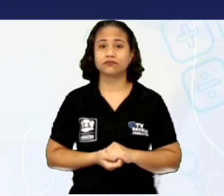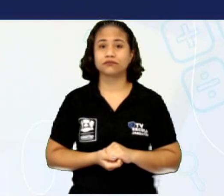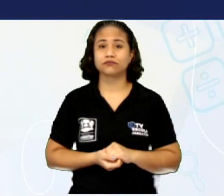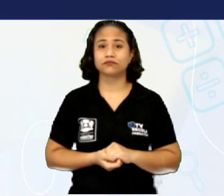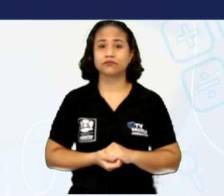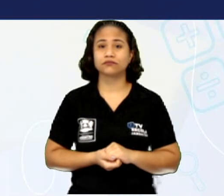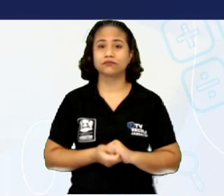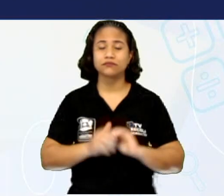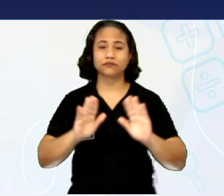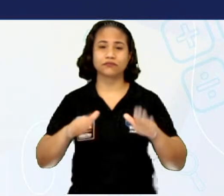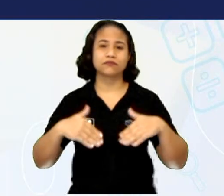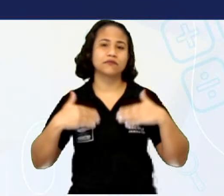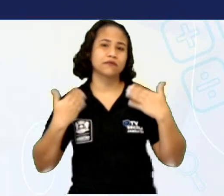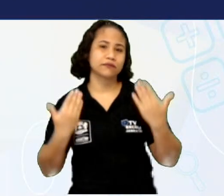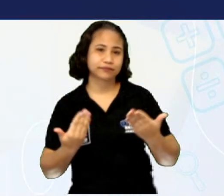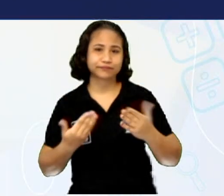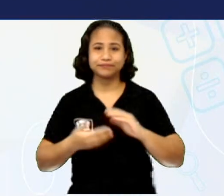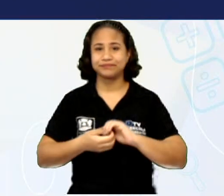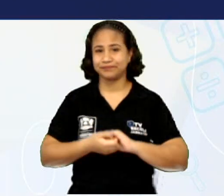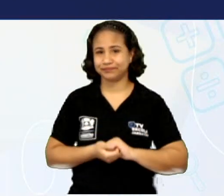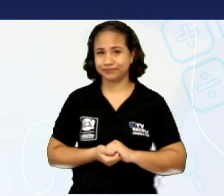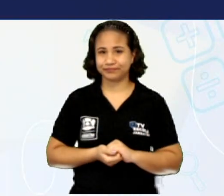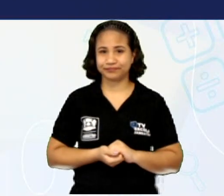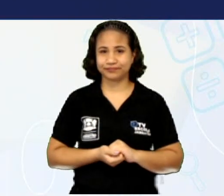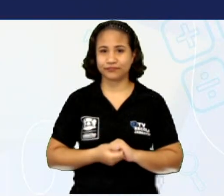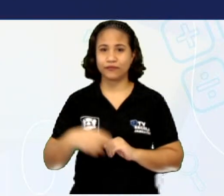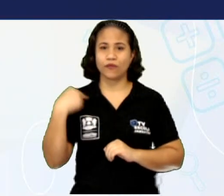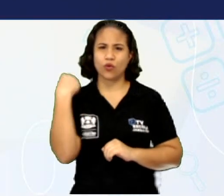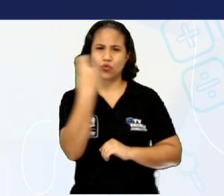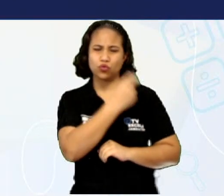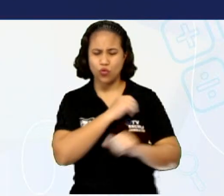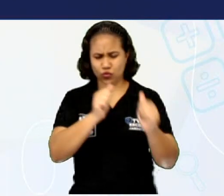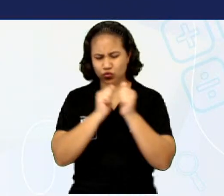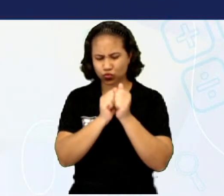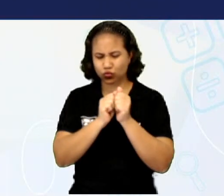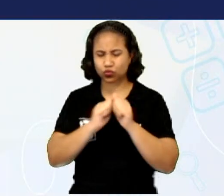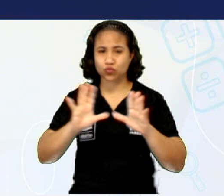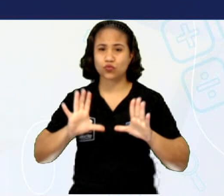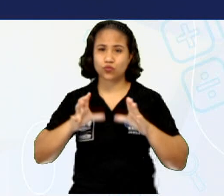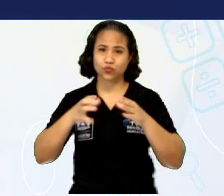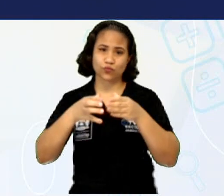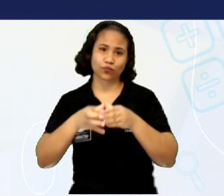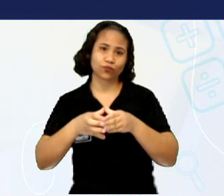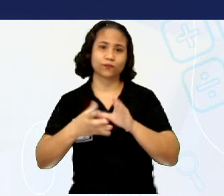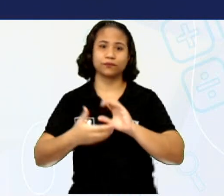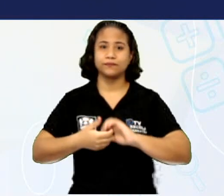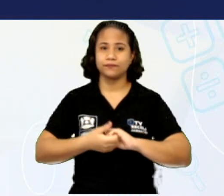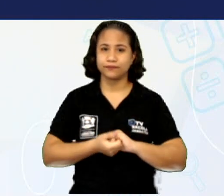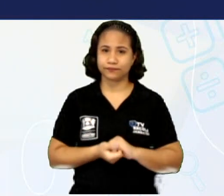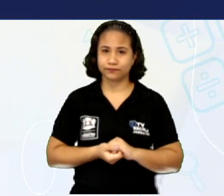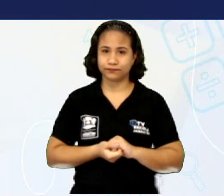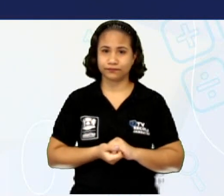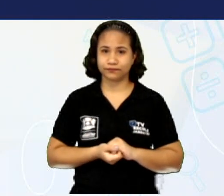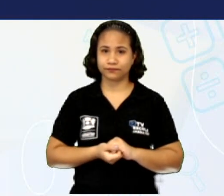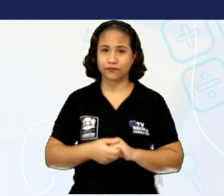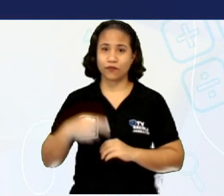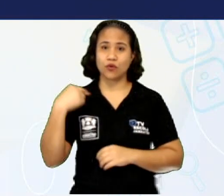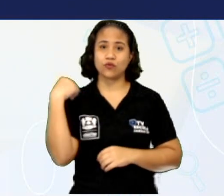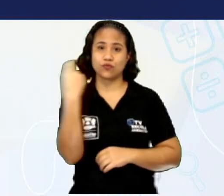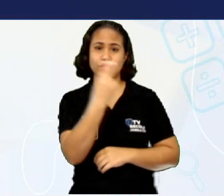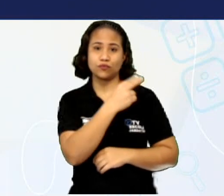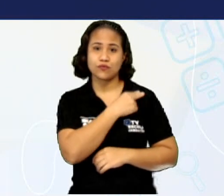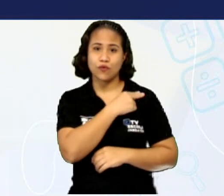We are a team. Nós somos um time. Tananã, success will be soon. Nosso